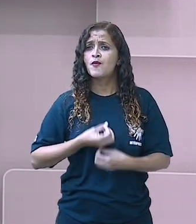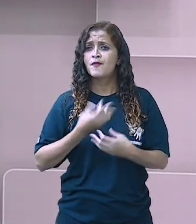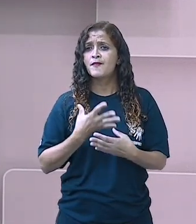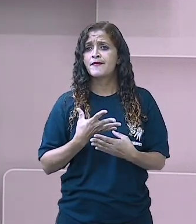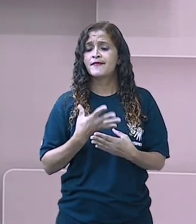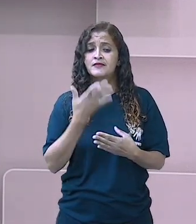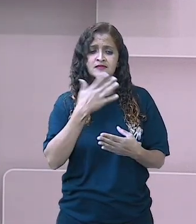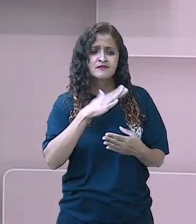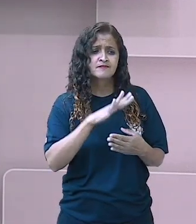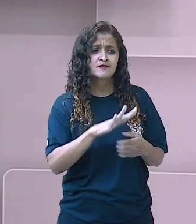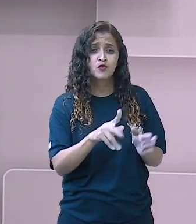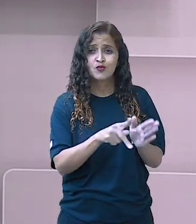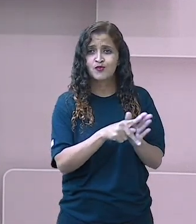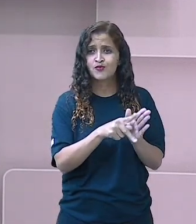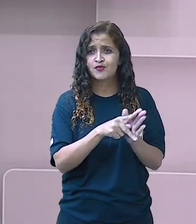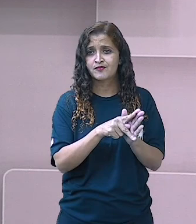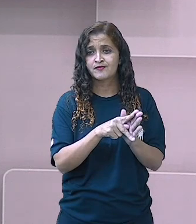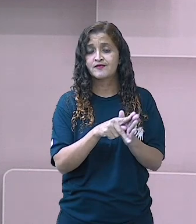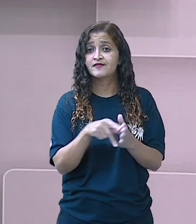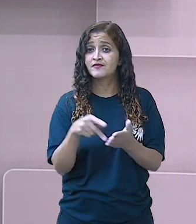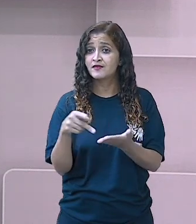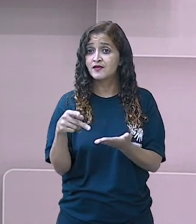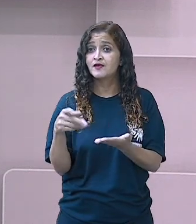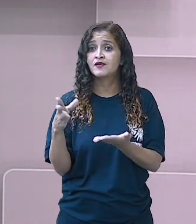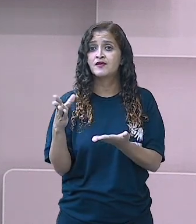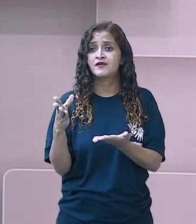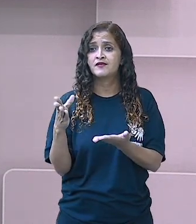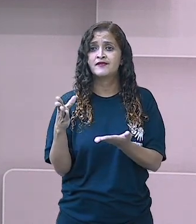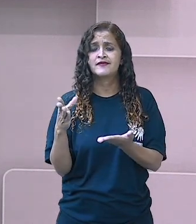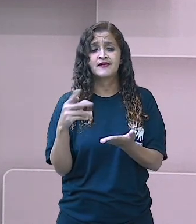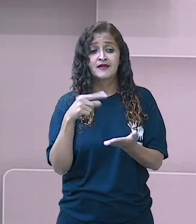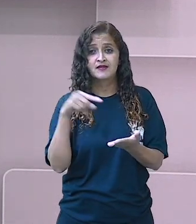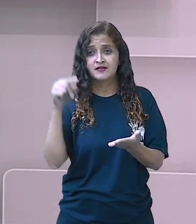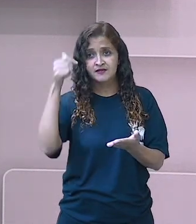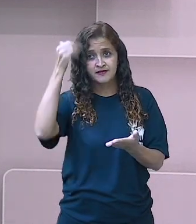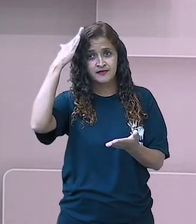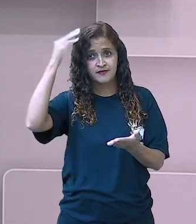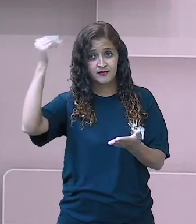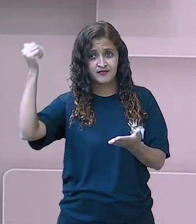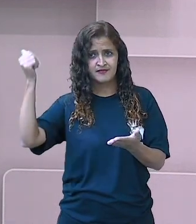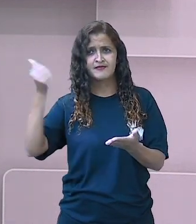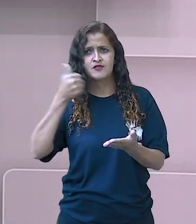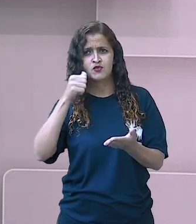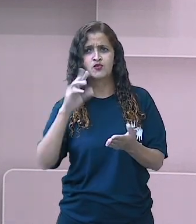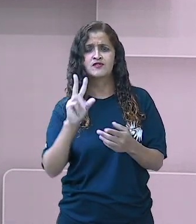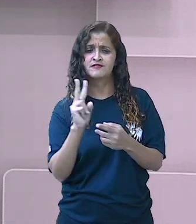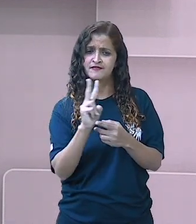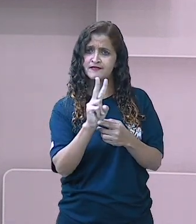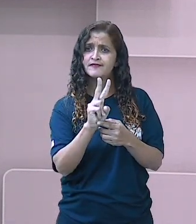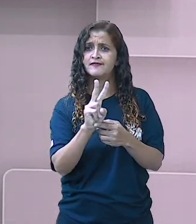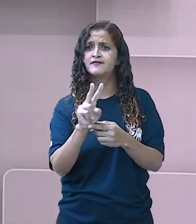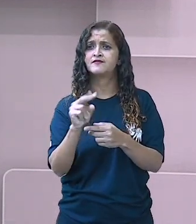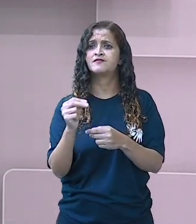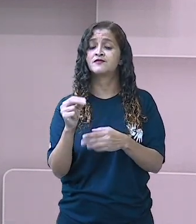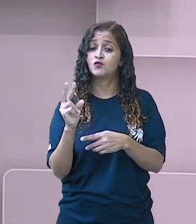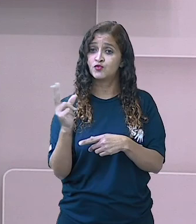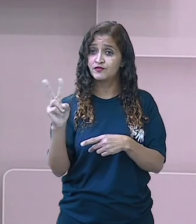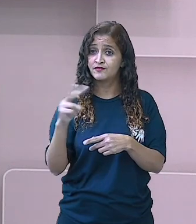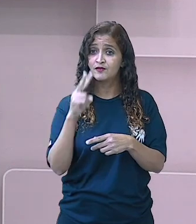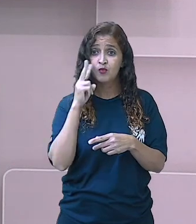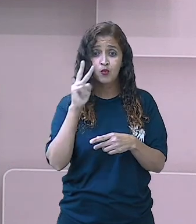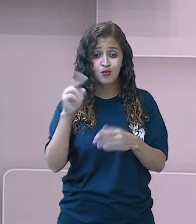de criança, né? Como Cecília Meirelles, que dedicou boa parte da vida dela a esse universo infantil, a literatura